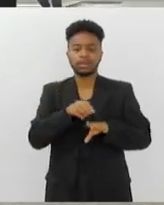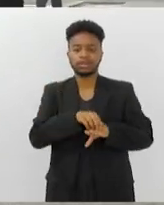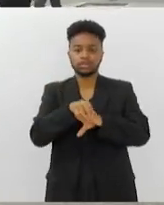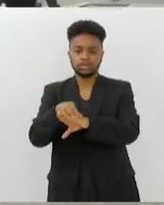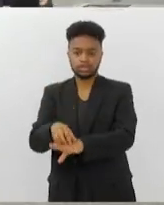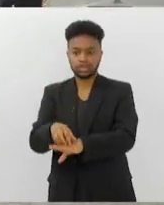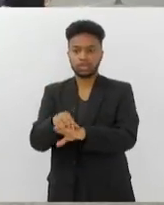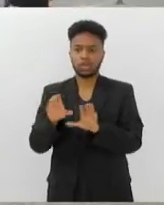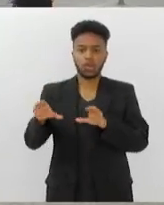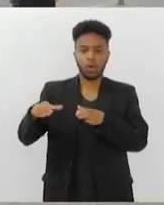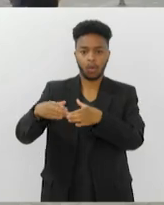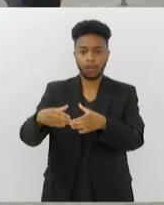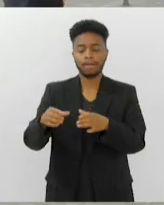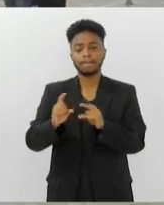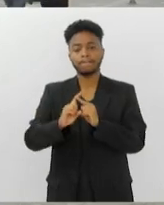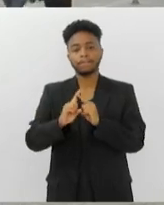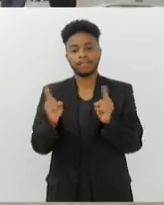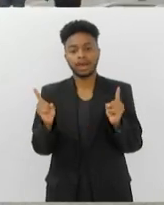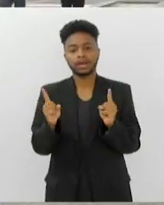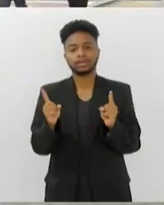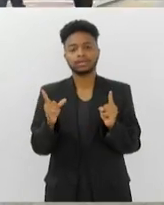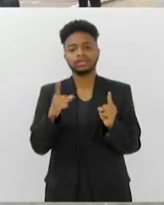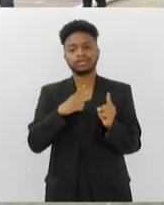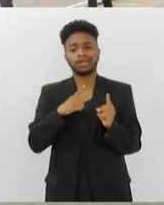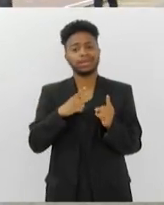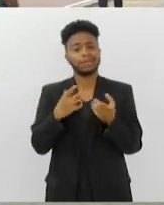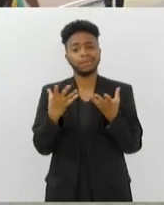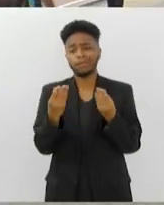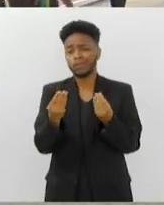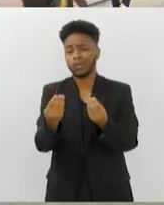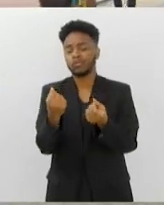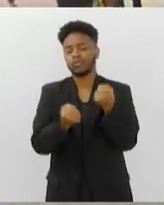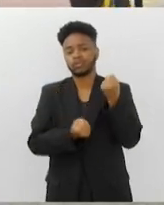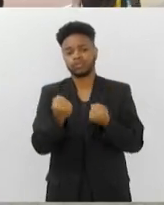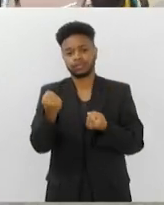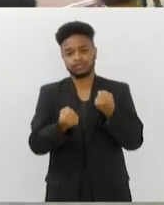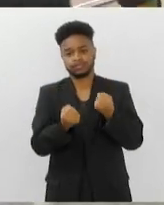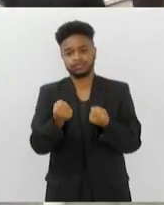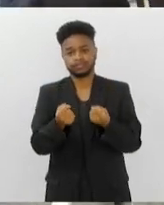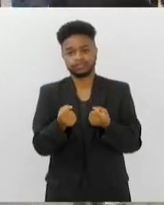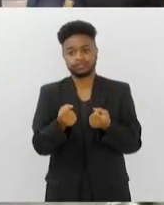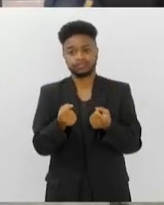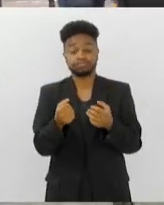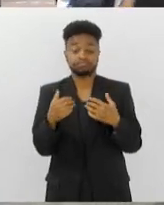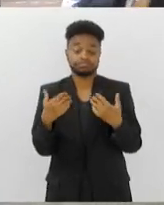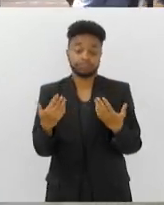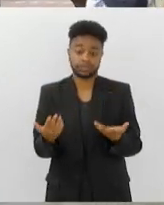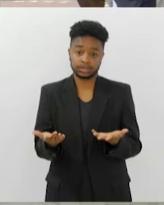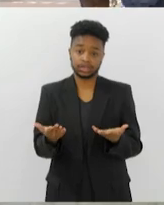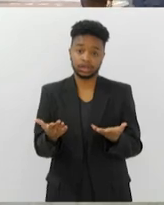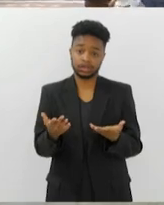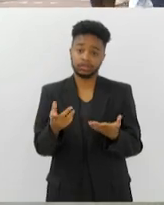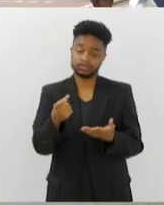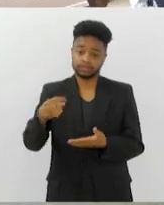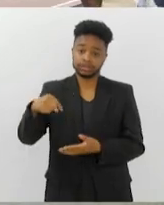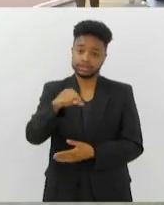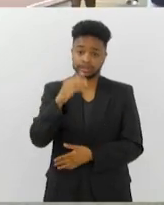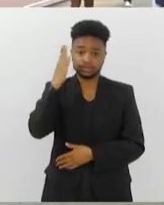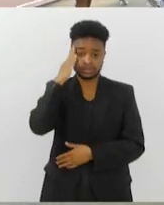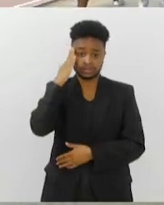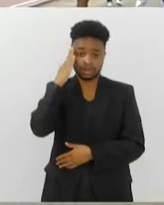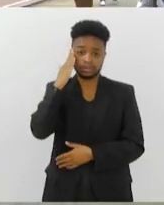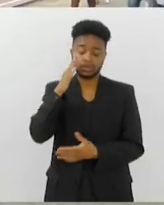qualidade. Mas tem um monte de carros por aqui também. E todo mundo sabe que o